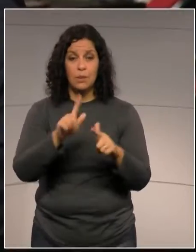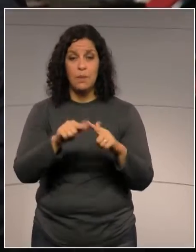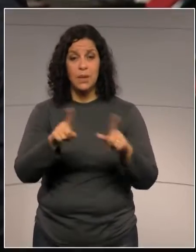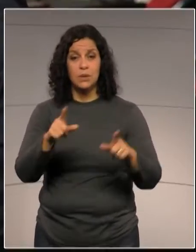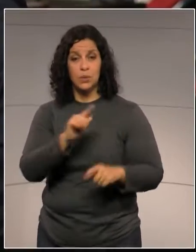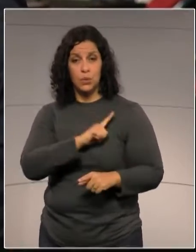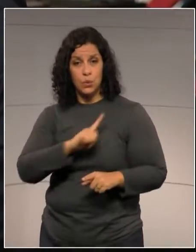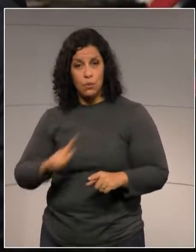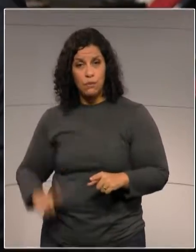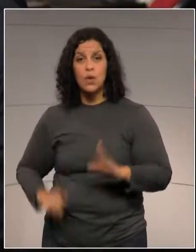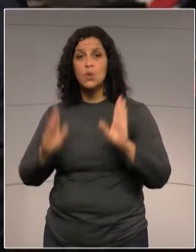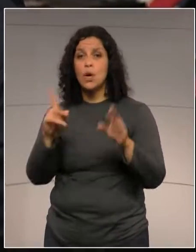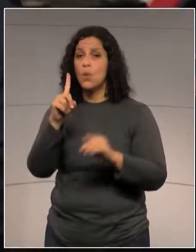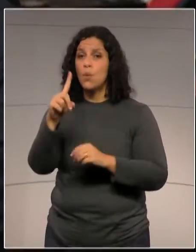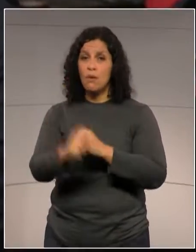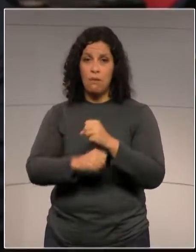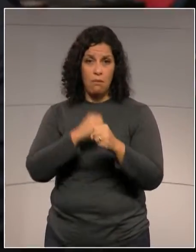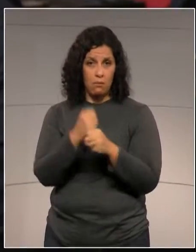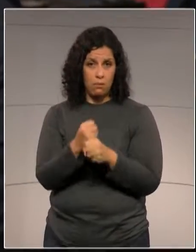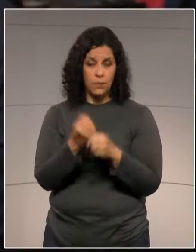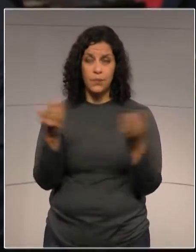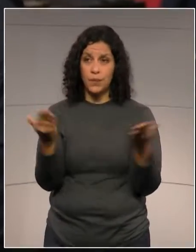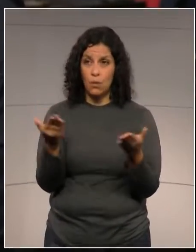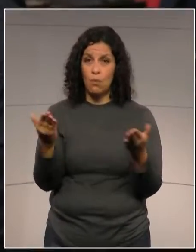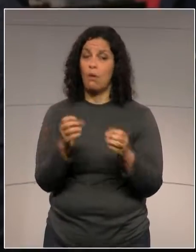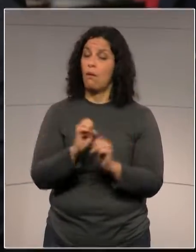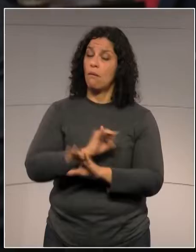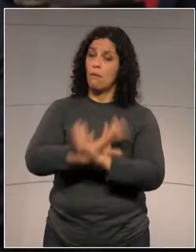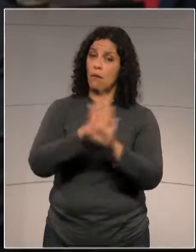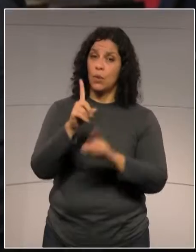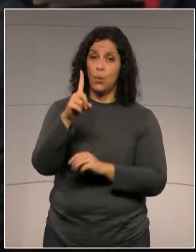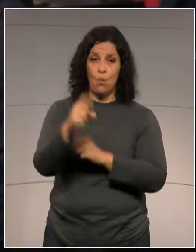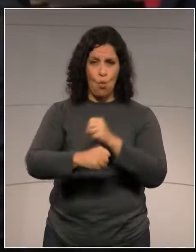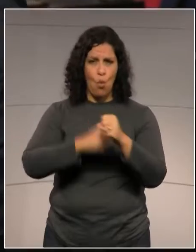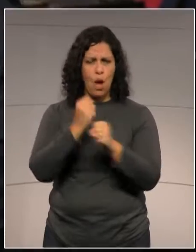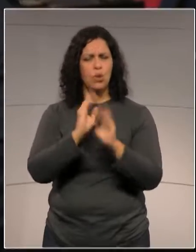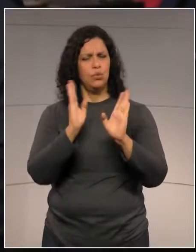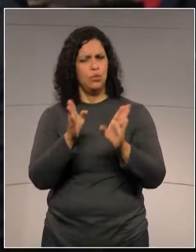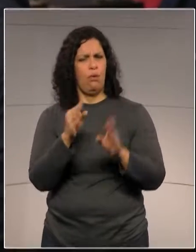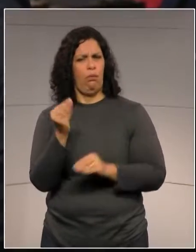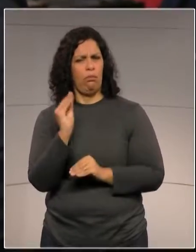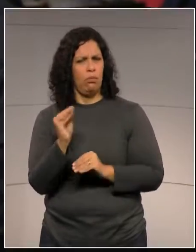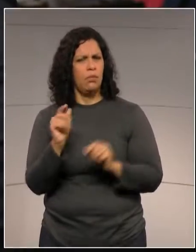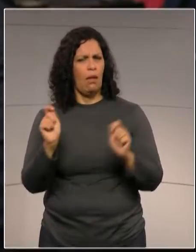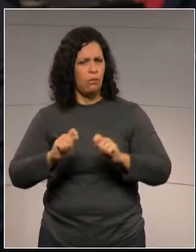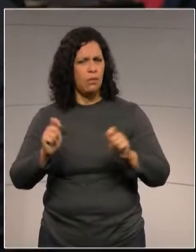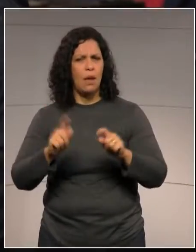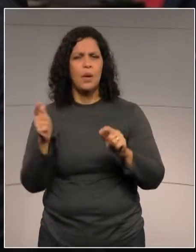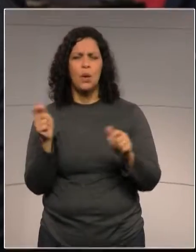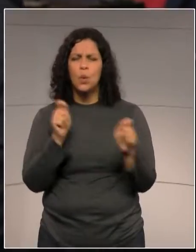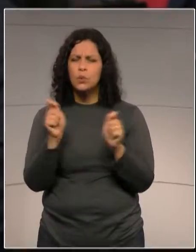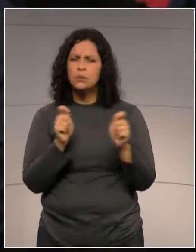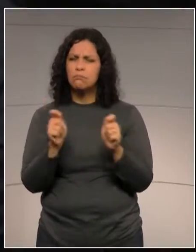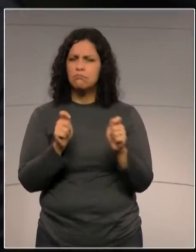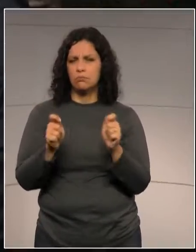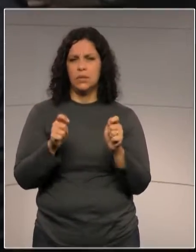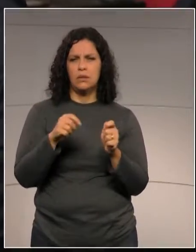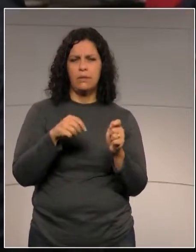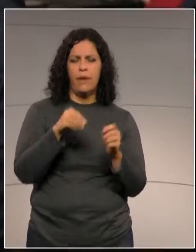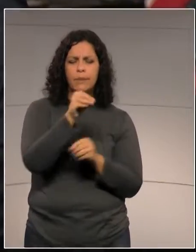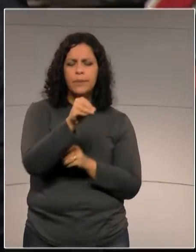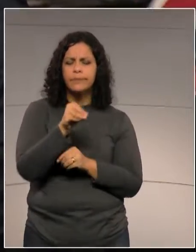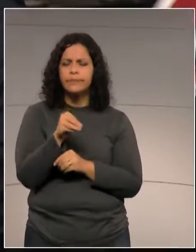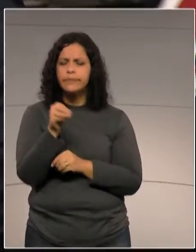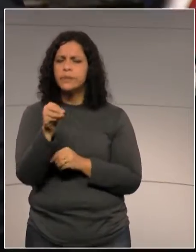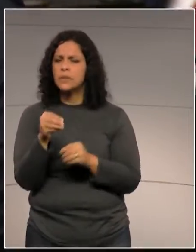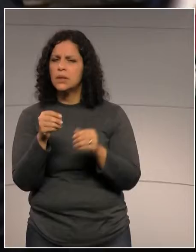já está posto há um ano, e neste um ano, obviamente, já dá para você ir mexendo no tabuleiro e resolvendo as